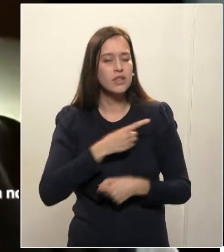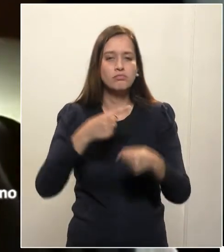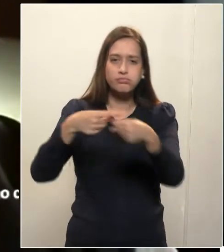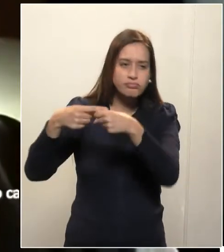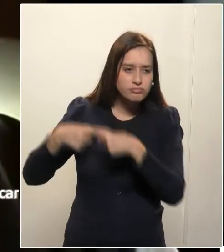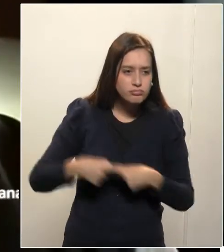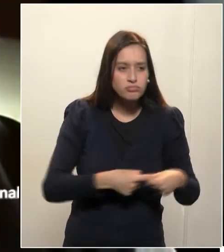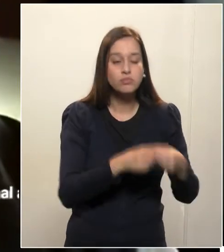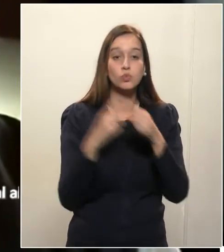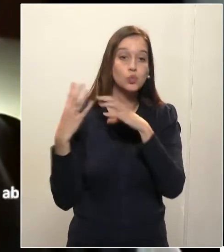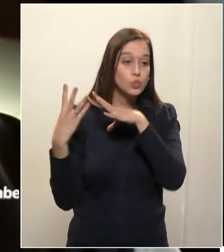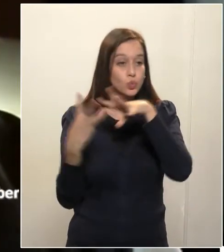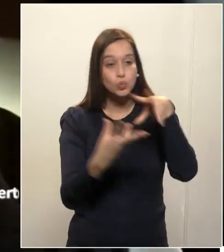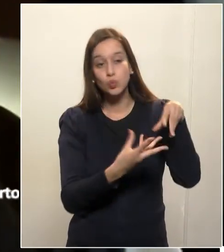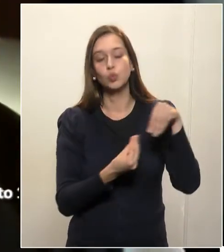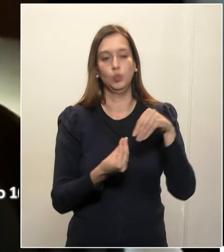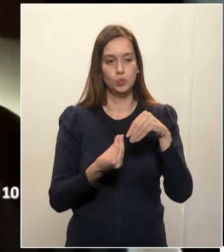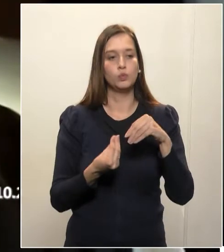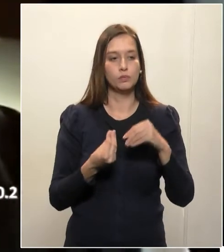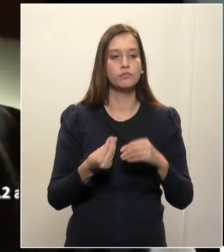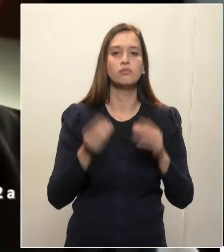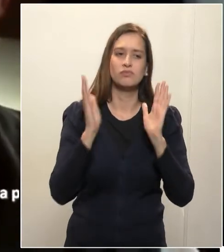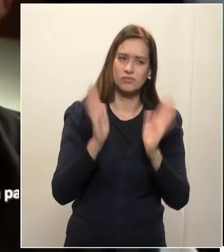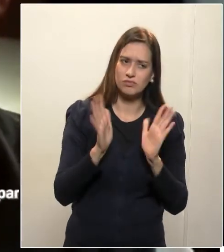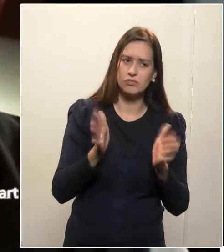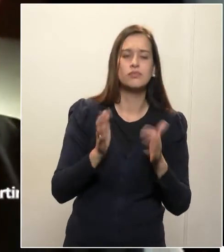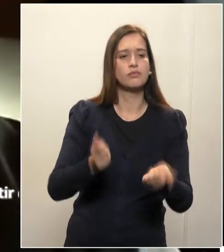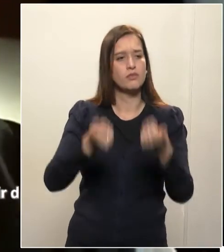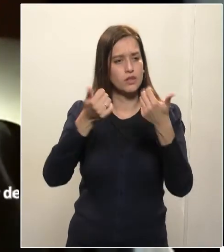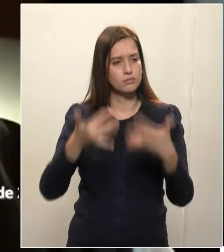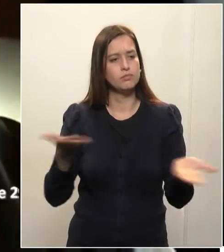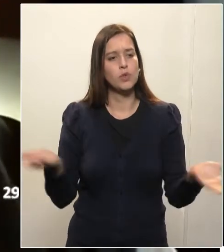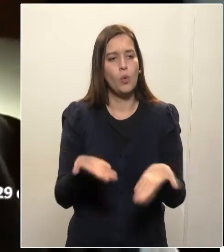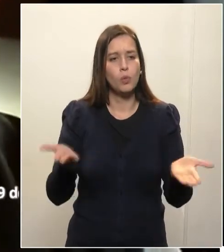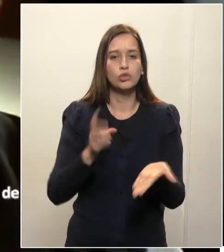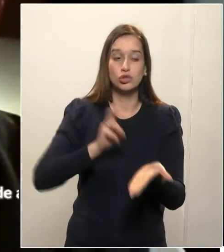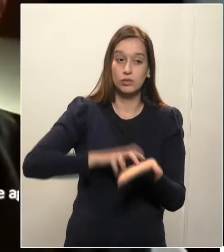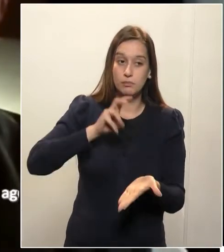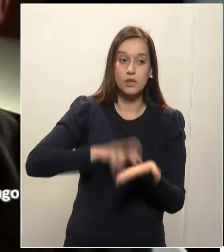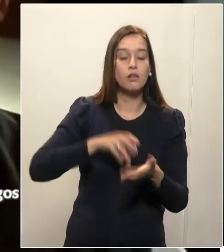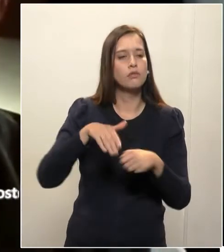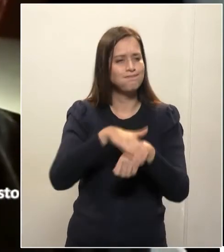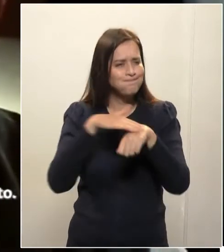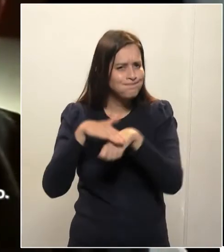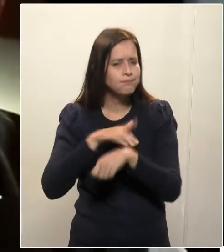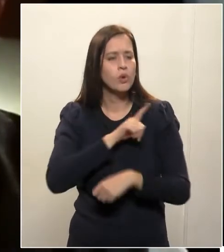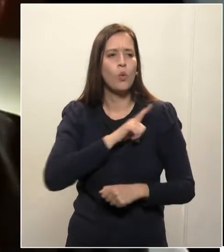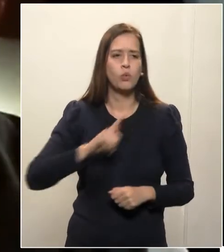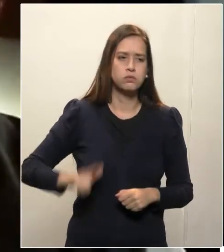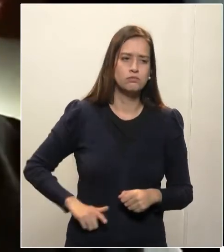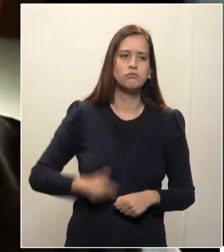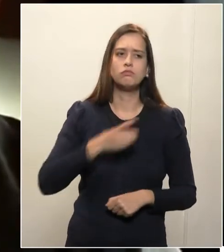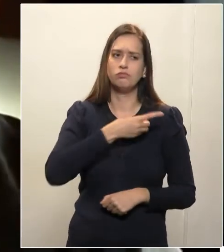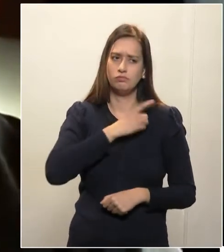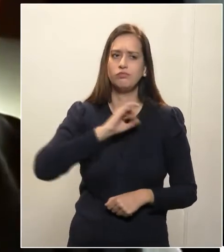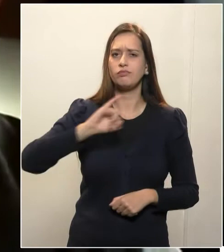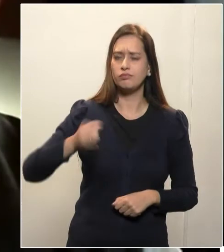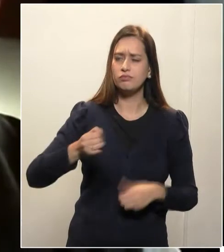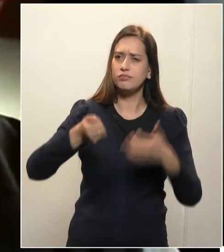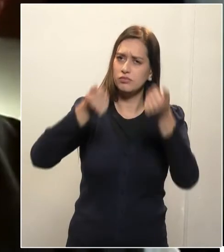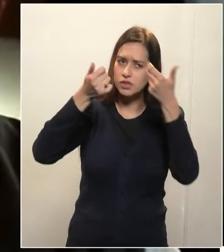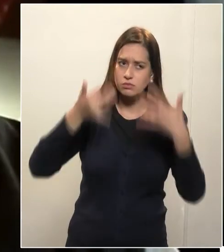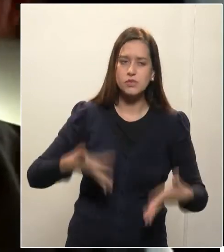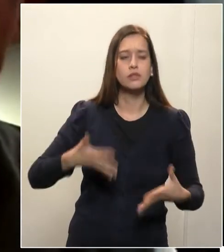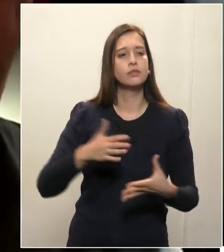como muito bem pautou também, hoje pela manhã, na conversa com o governador, o delegado Jacogós. Falamos sobre a